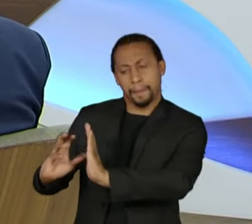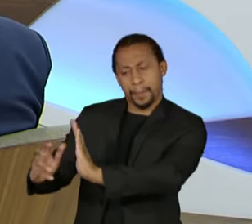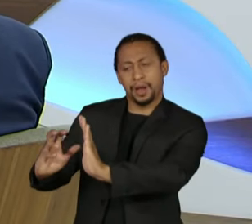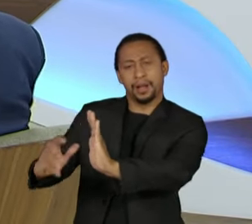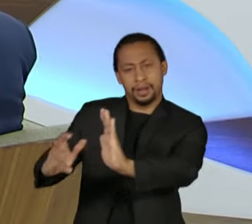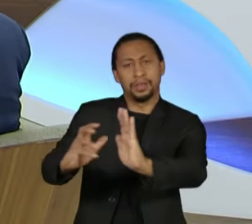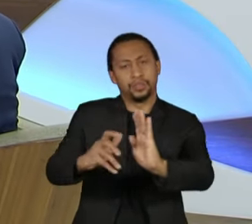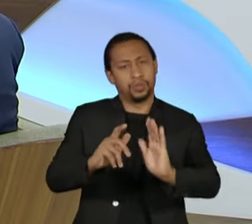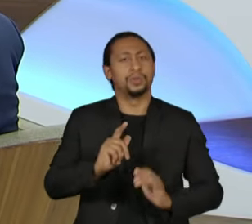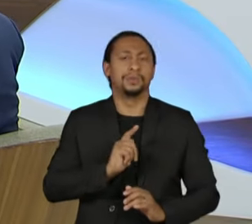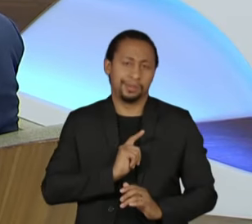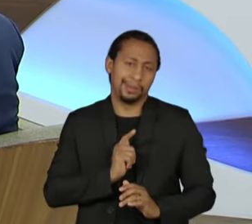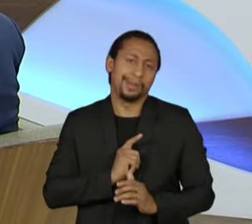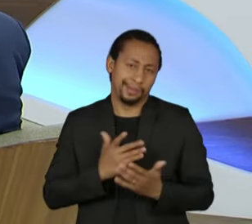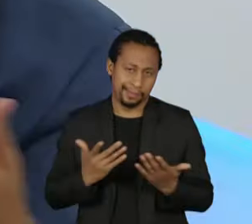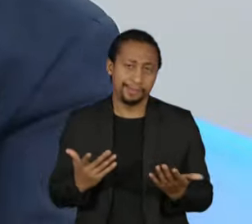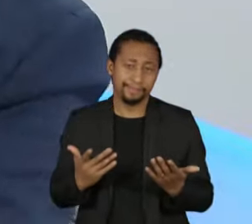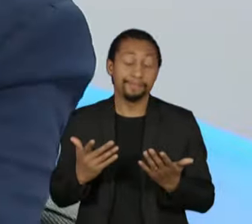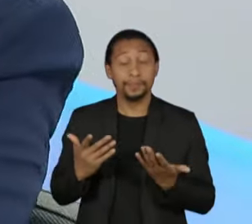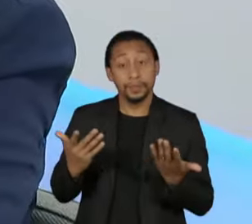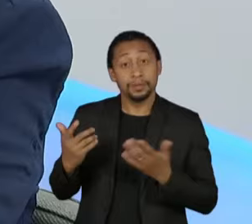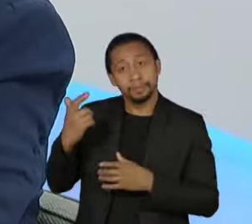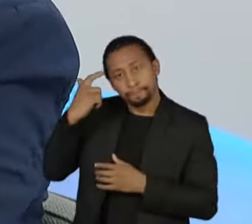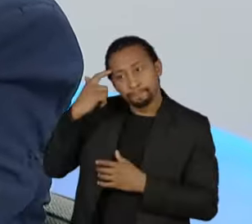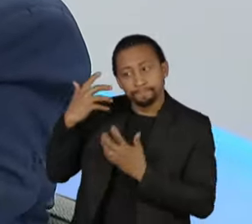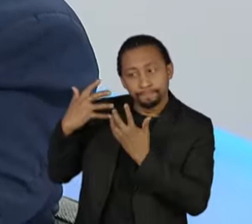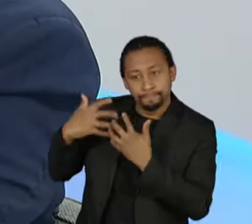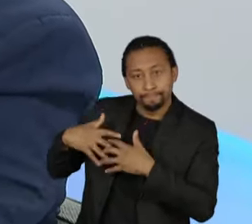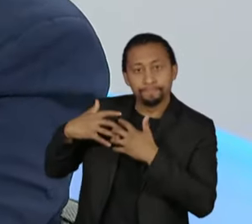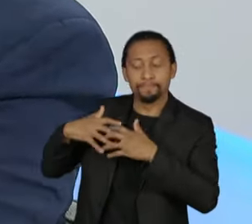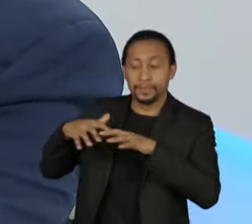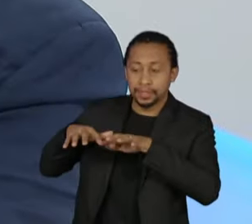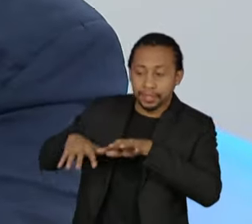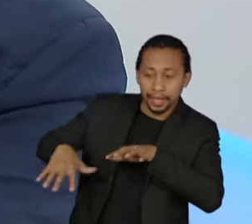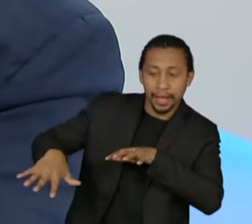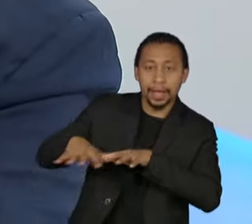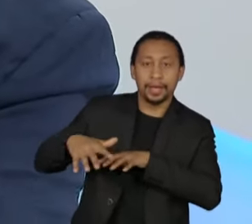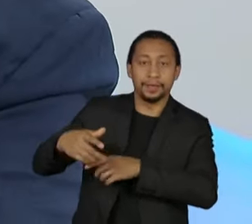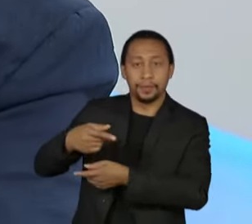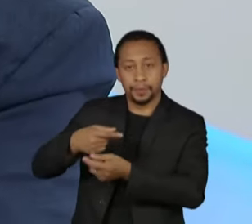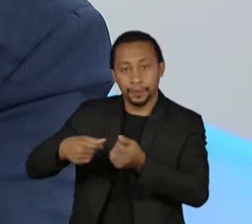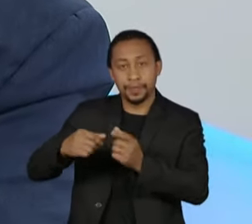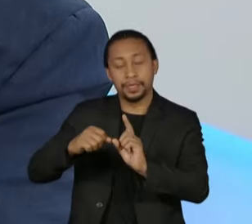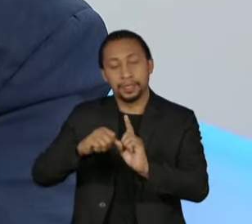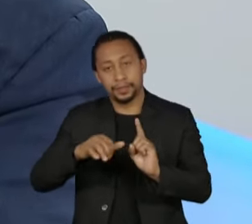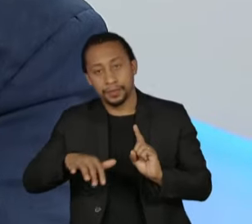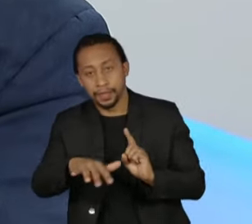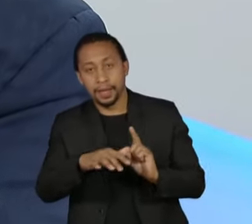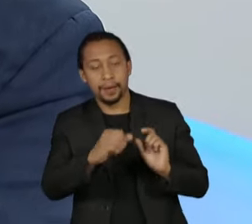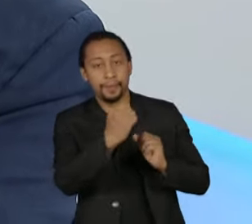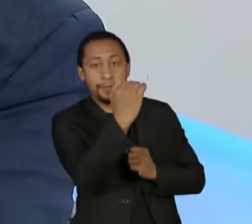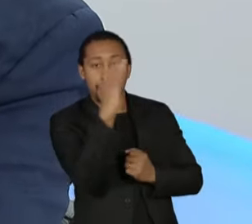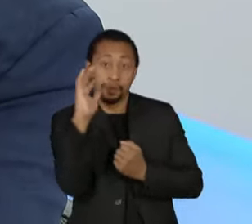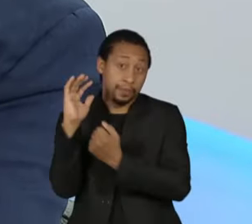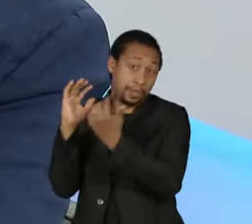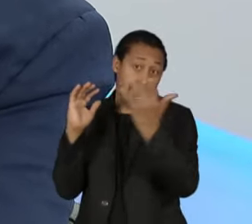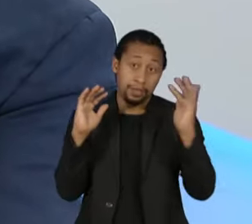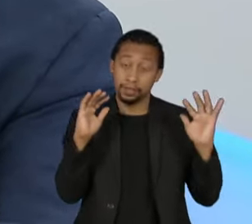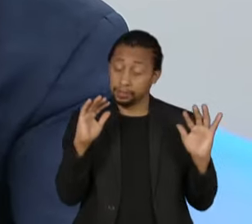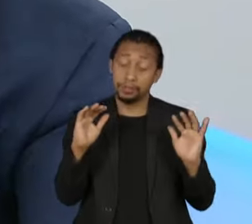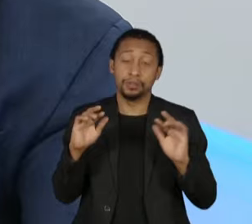pensamentos da economia, do social, do meio ambiente, porque o presidente quer mesmo